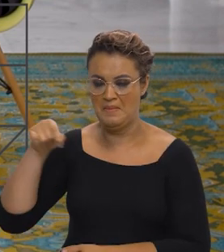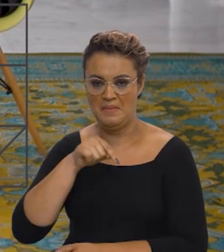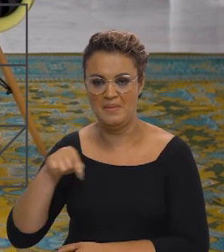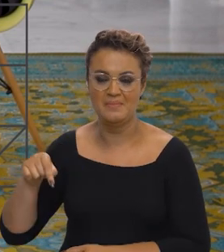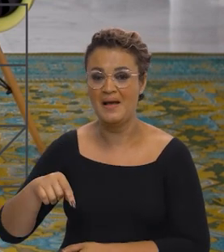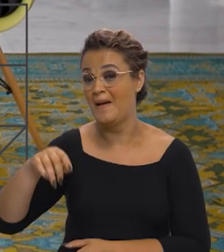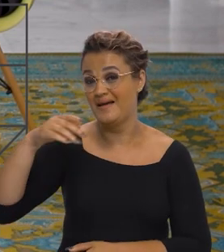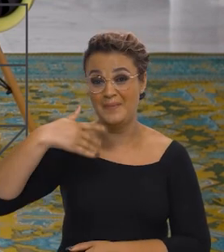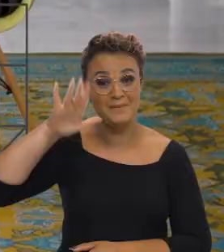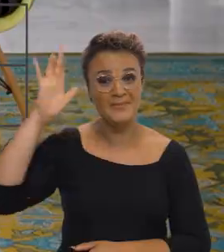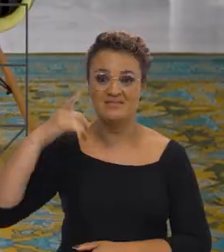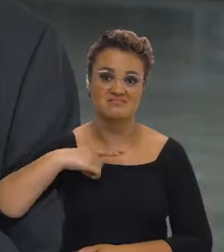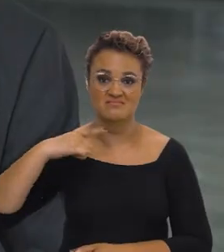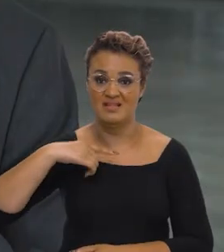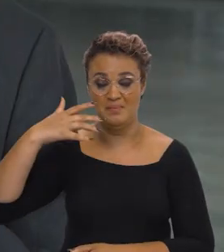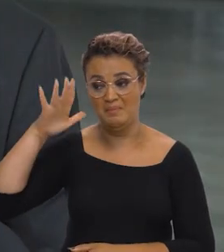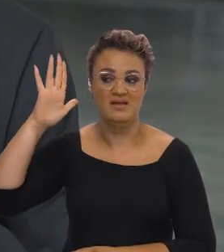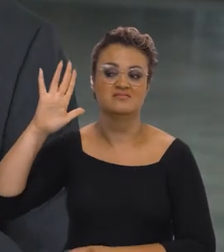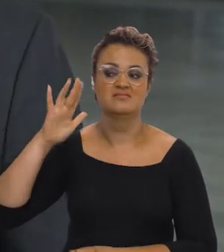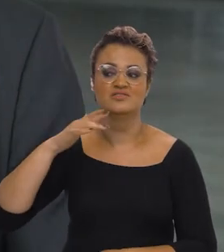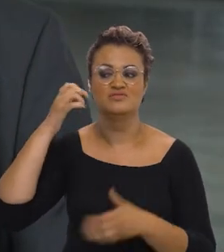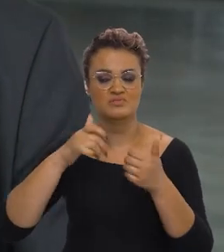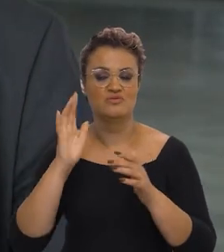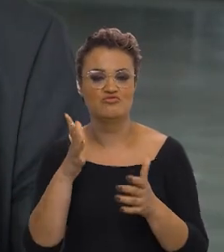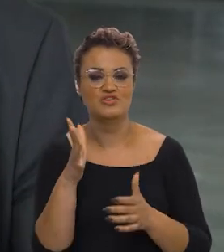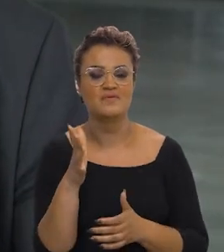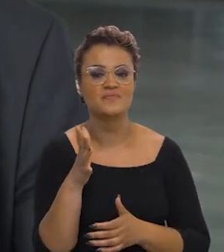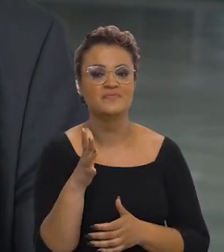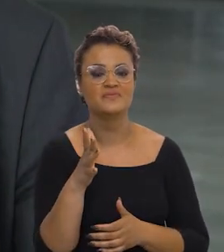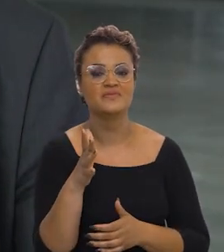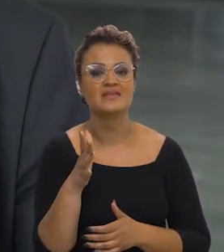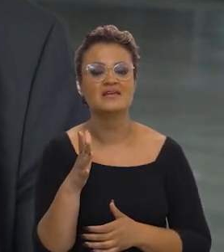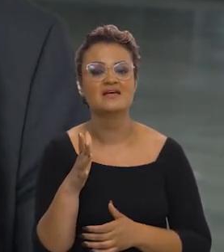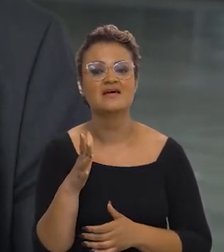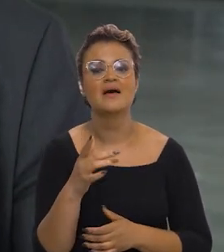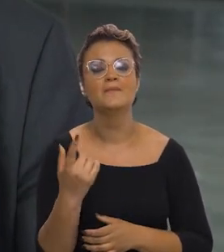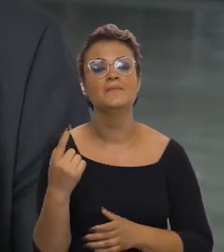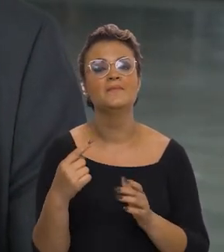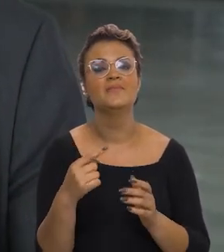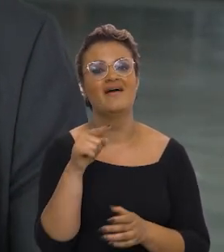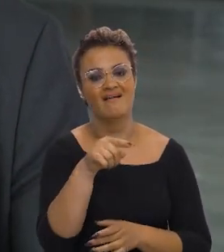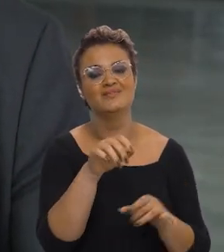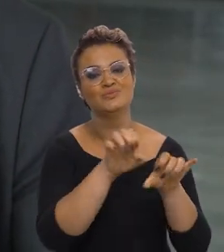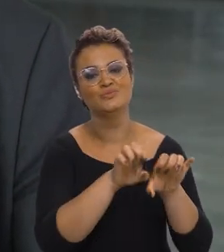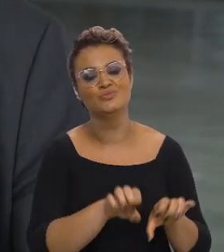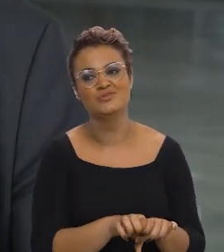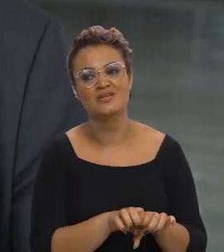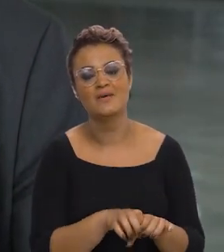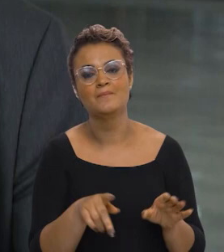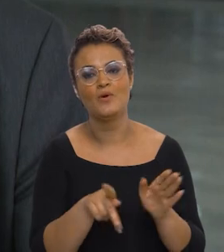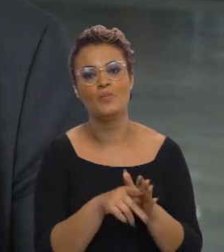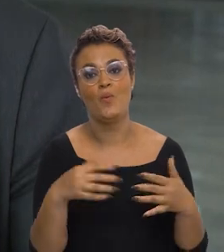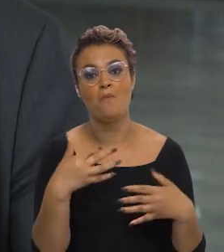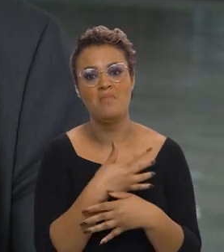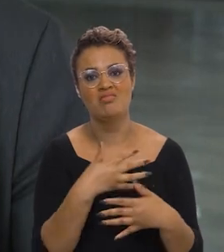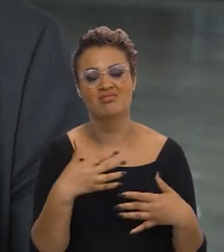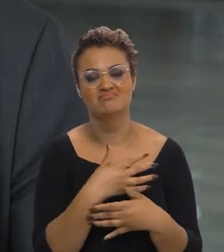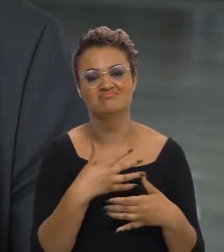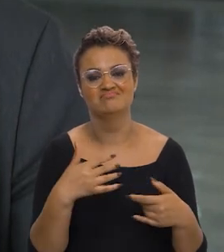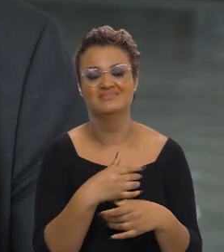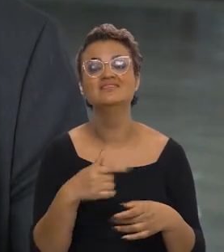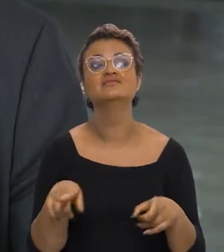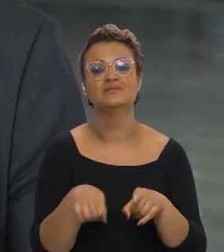áreas, a de maior volume, assim como a gente destacou o privado, pela primeira vez é a infraestrutura urbana